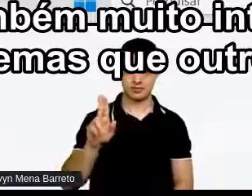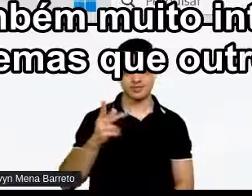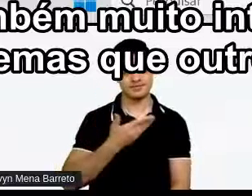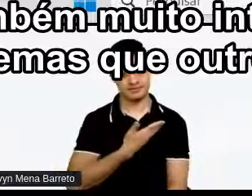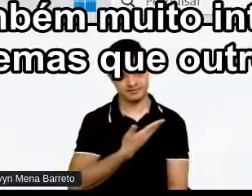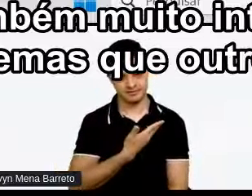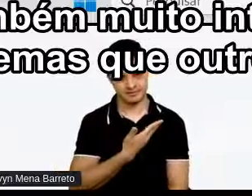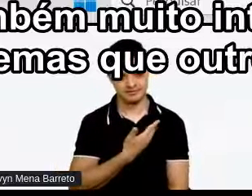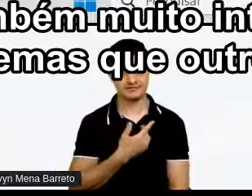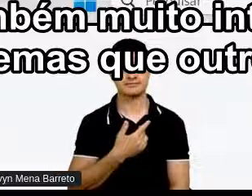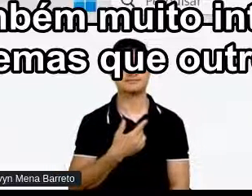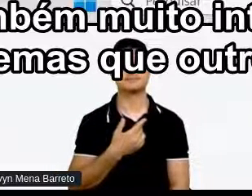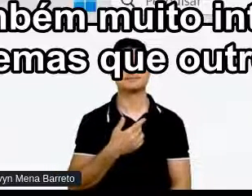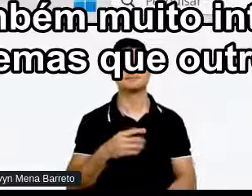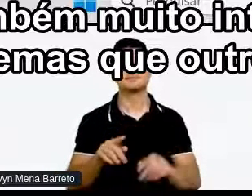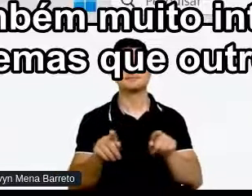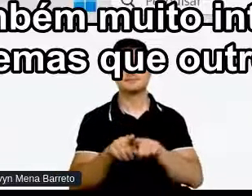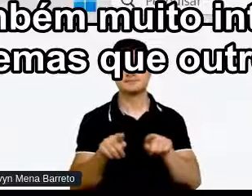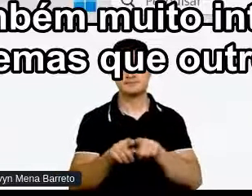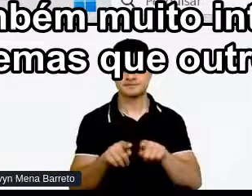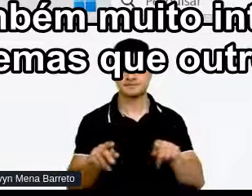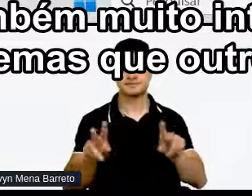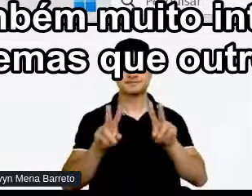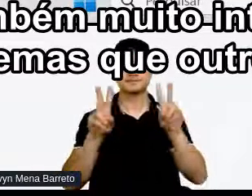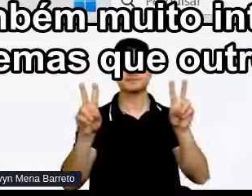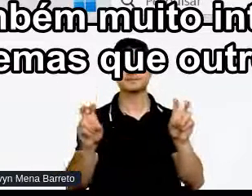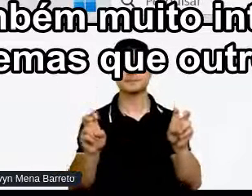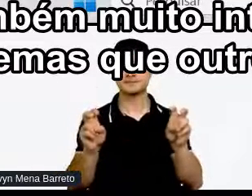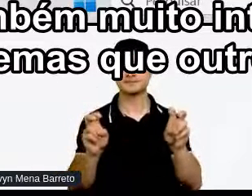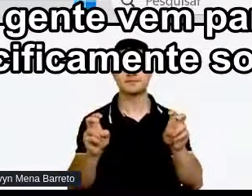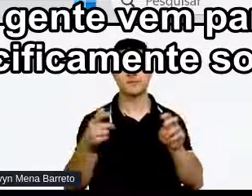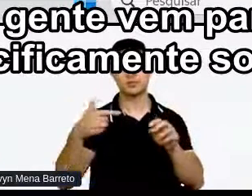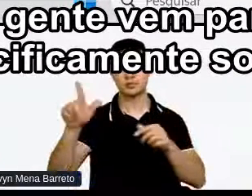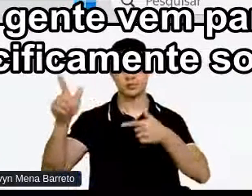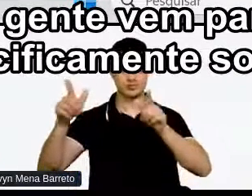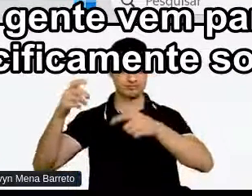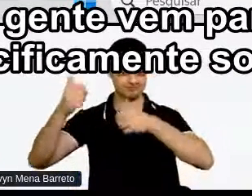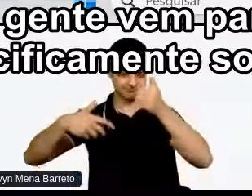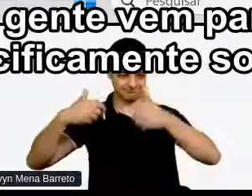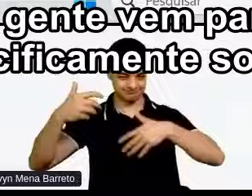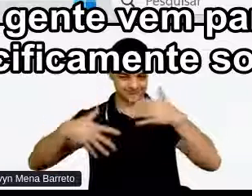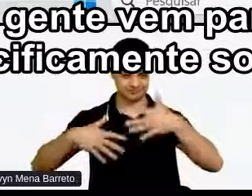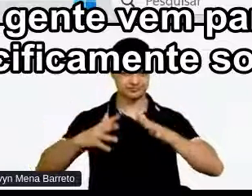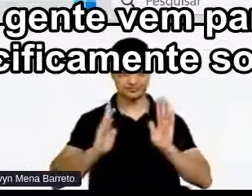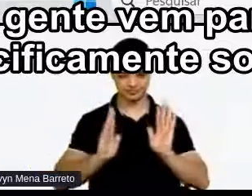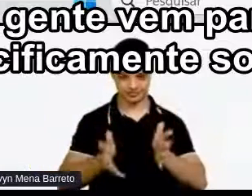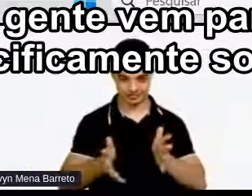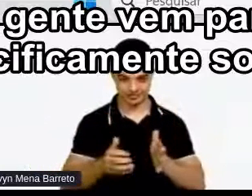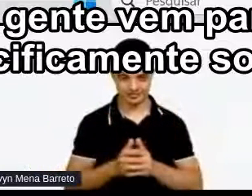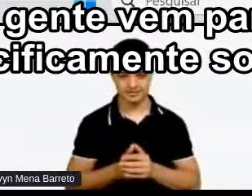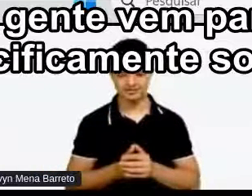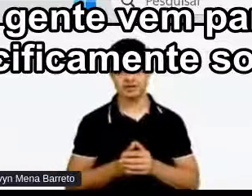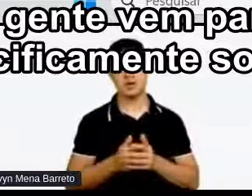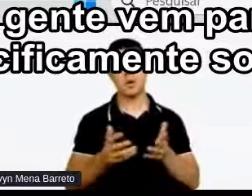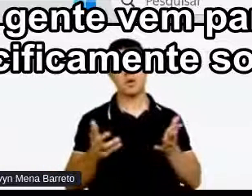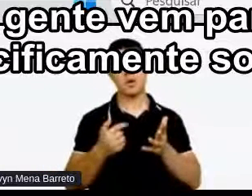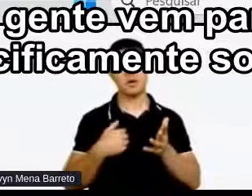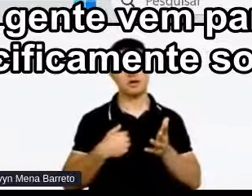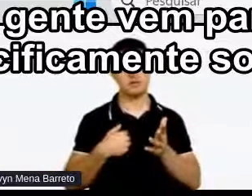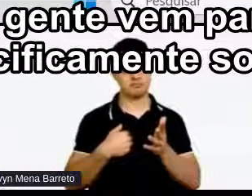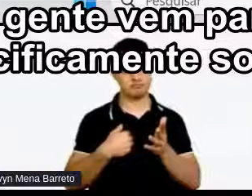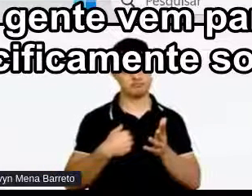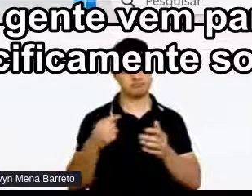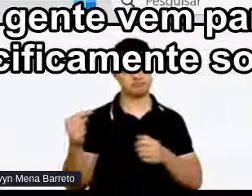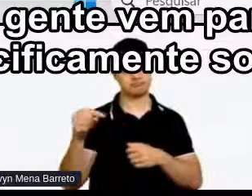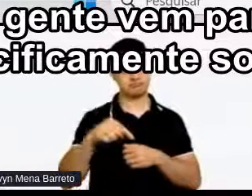muito interessante A questão dos temas que outros colegas trouxeram E a gente vem para contribuir Falando especificamente